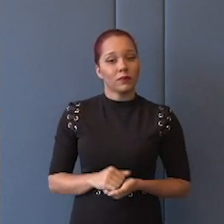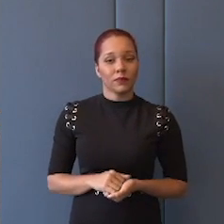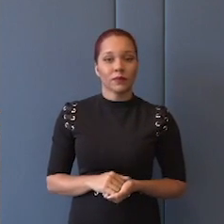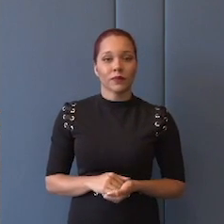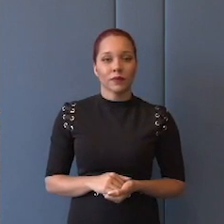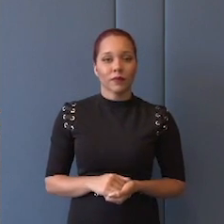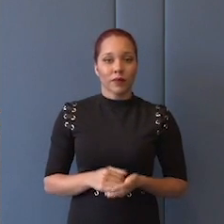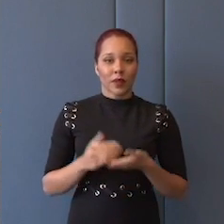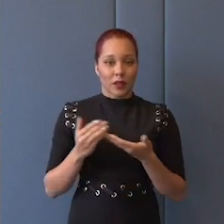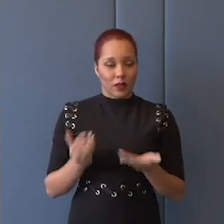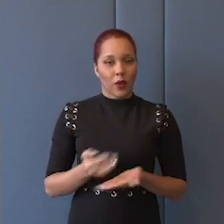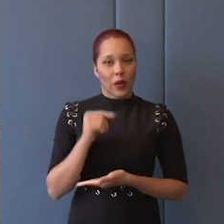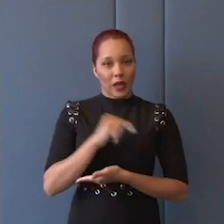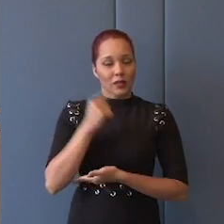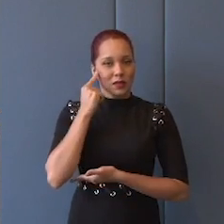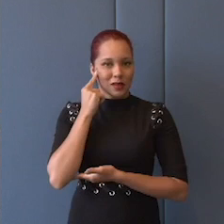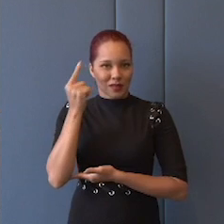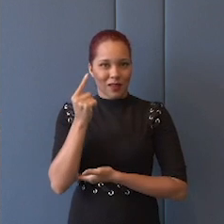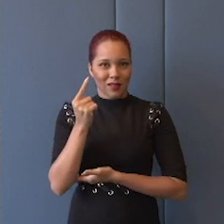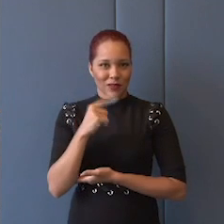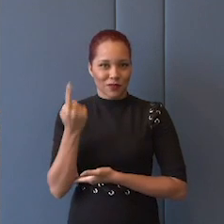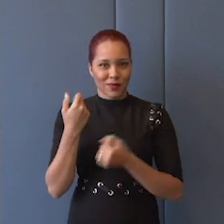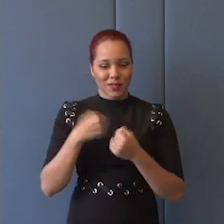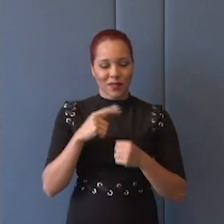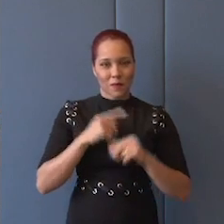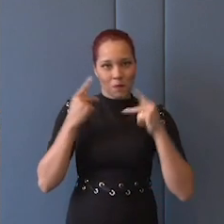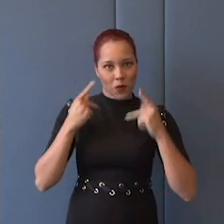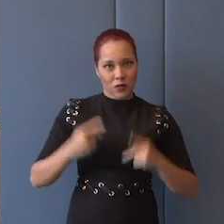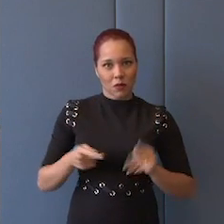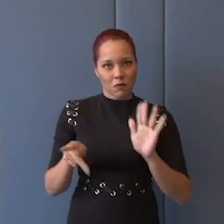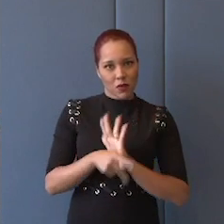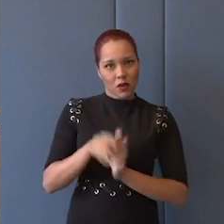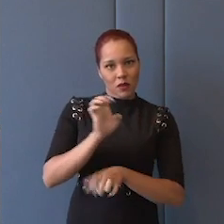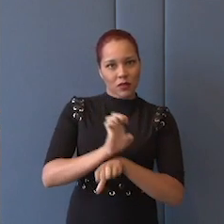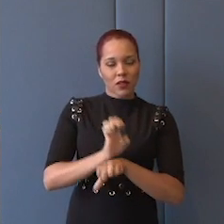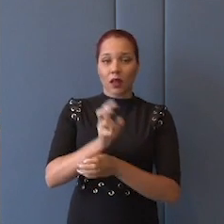e também essa ideia de que você tem posições de Estado permanentes,